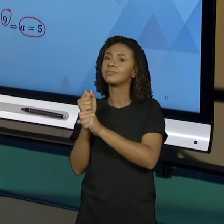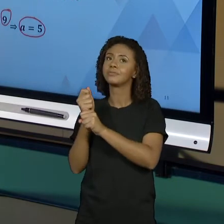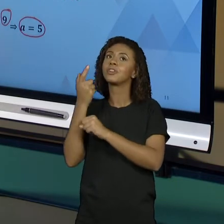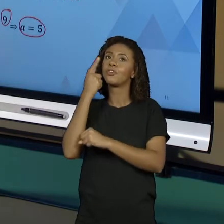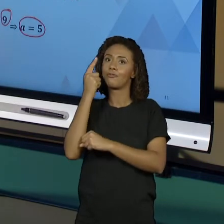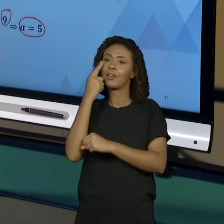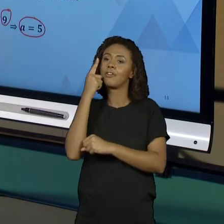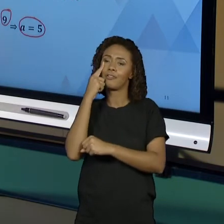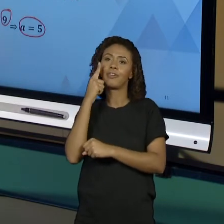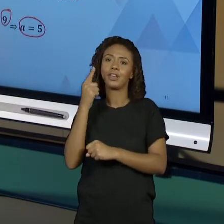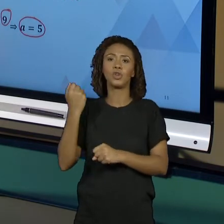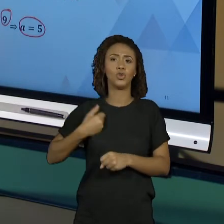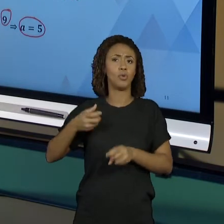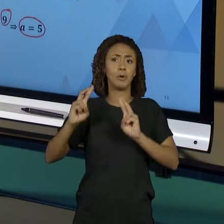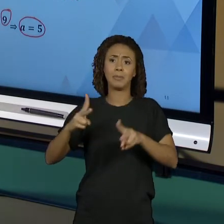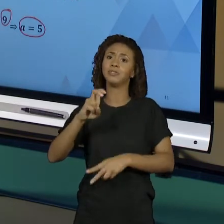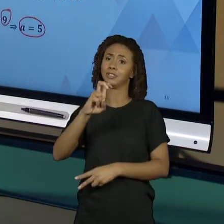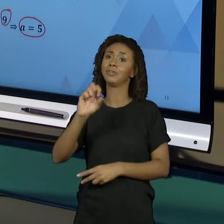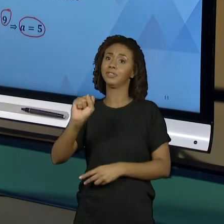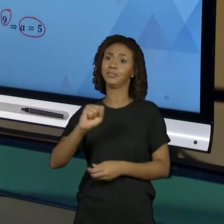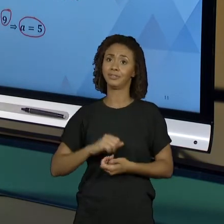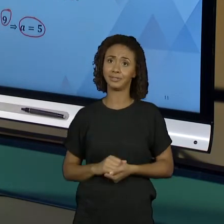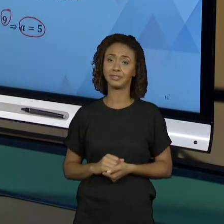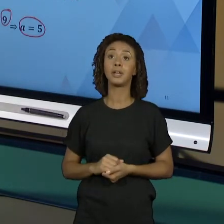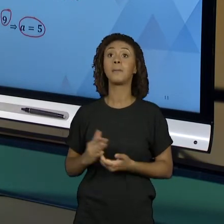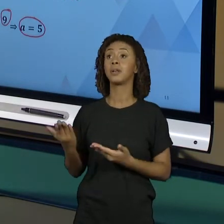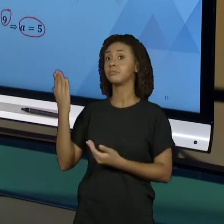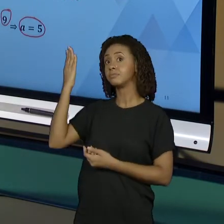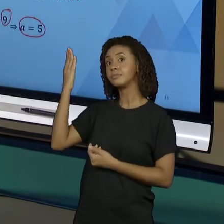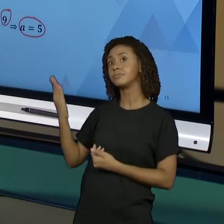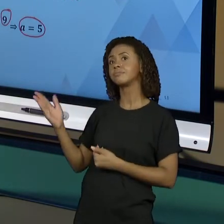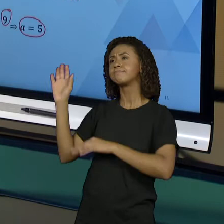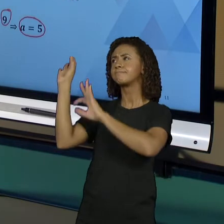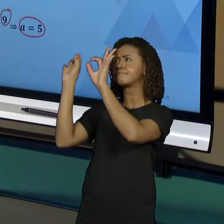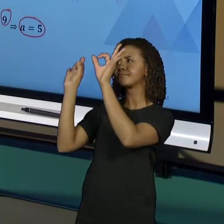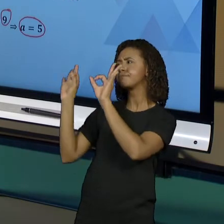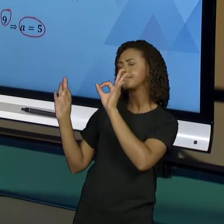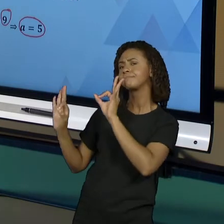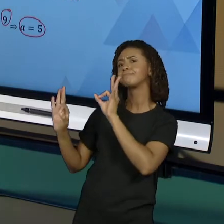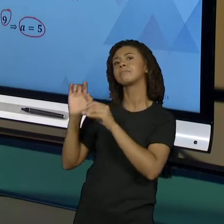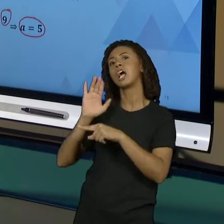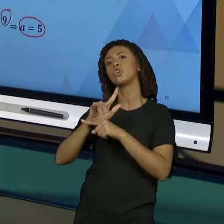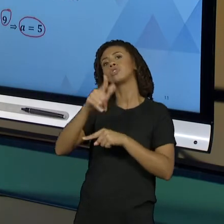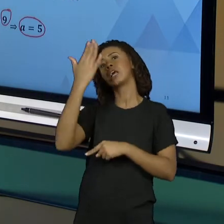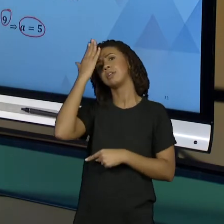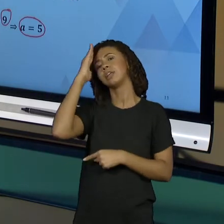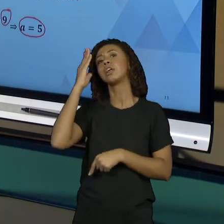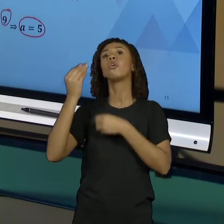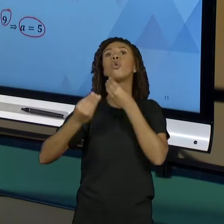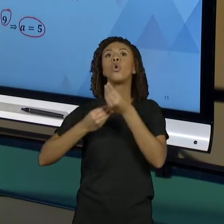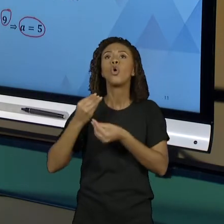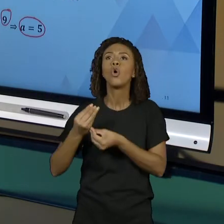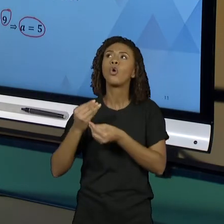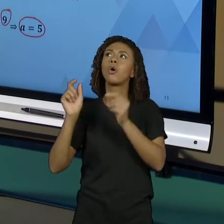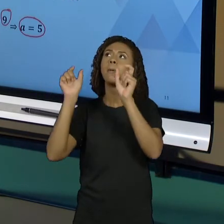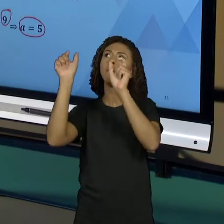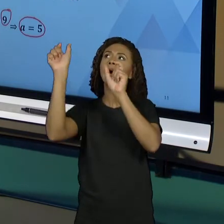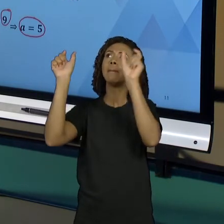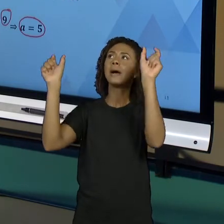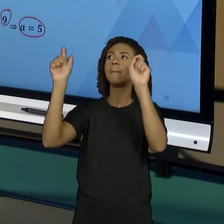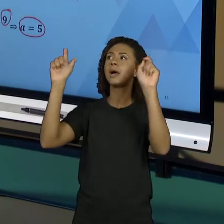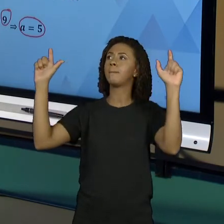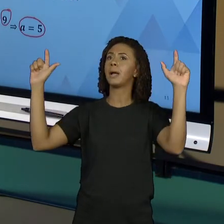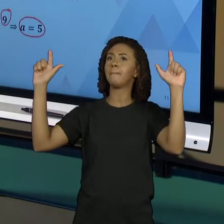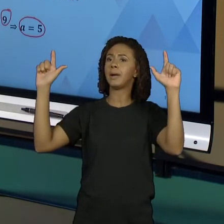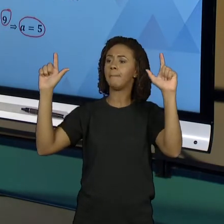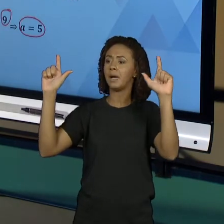58 também. Mas aqui toda a estrutura para vocês entenderem como essas coisas foram sendo construídas e